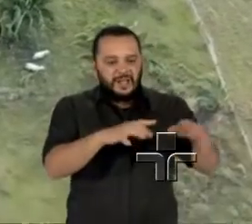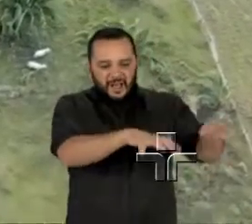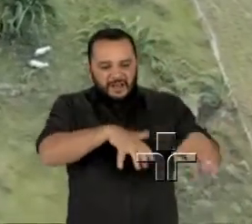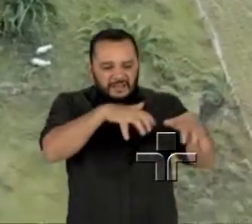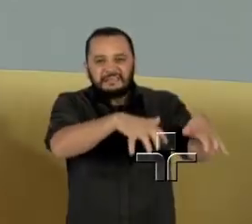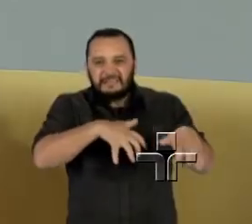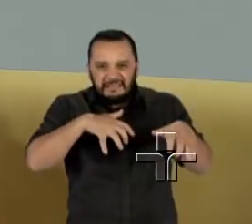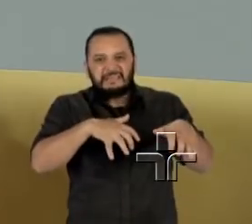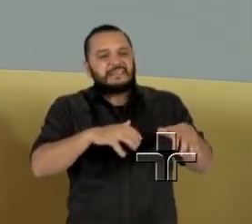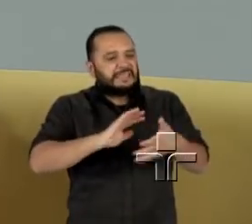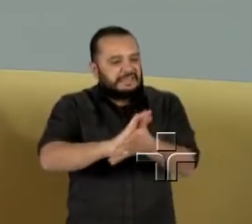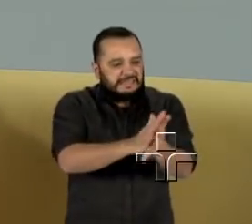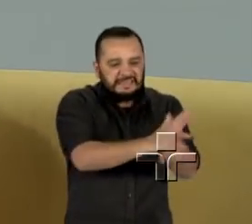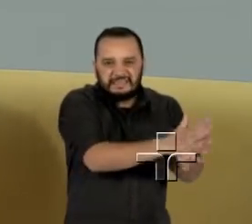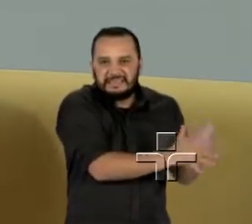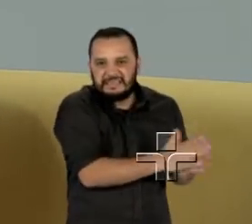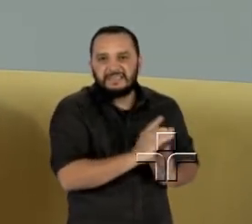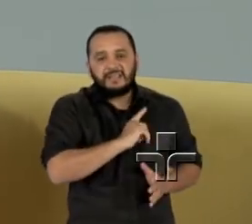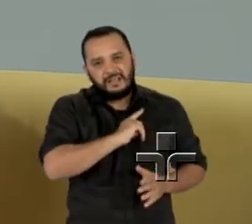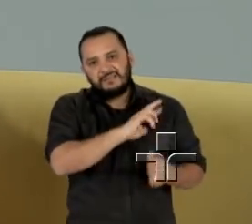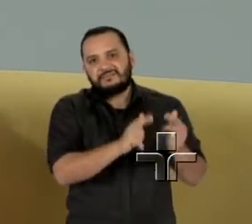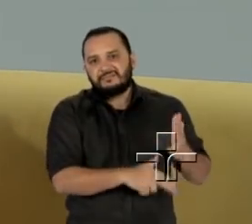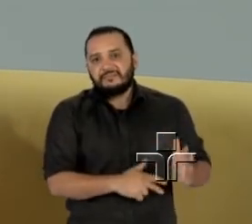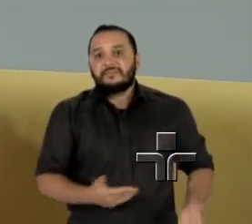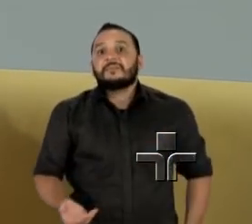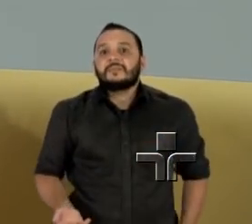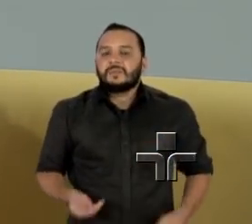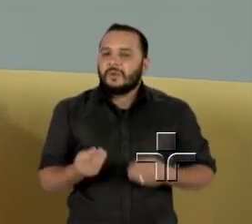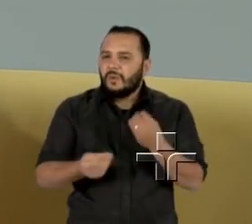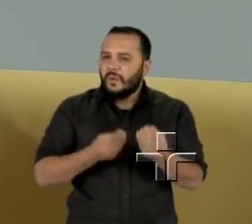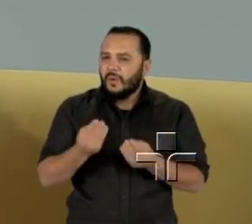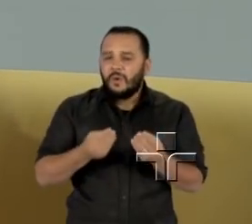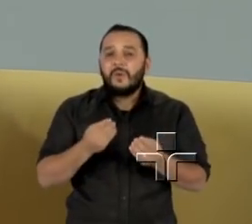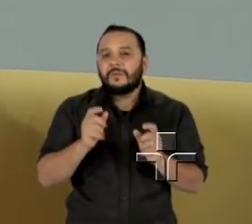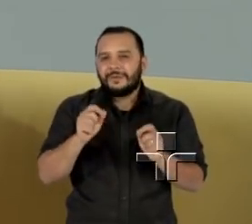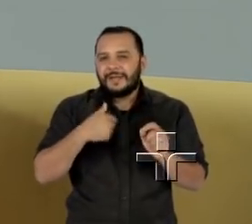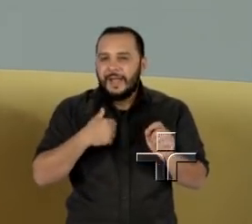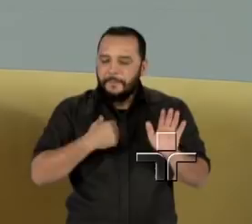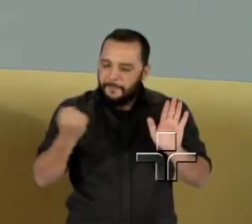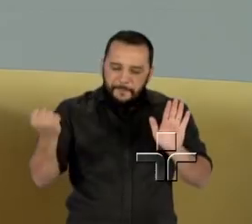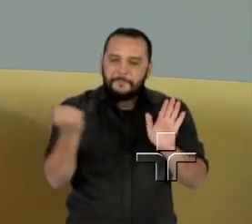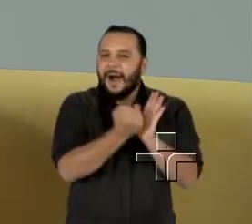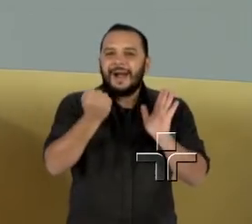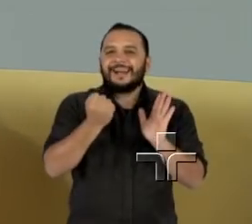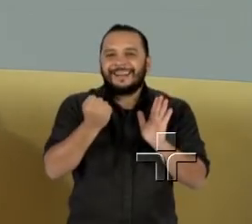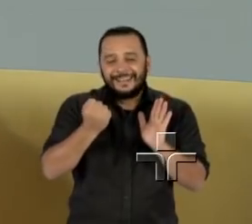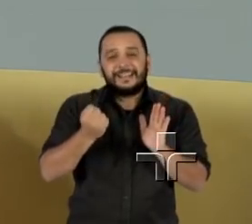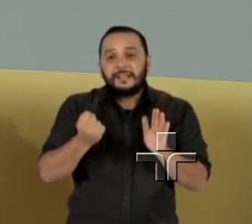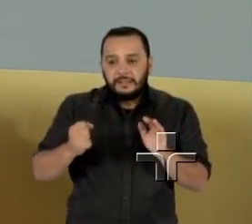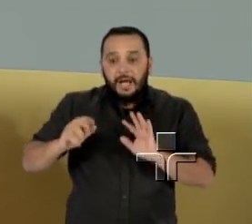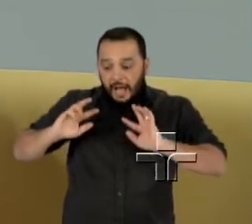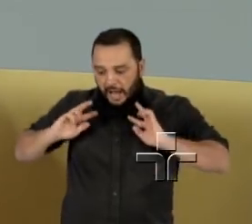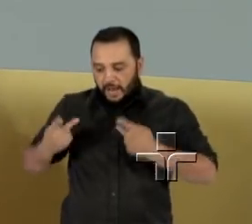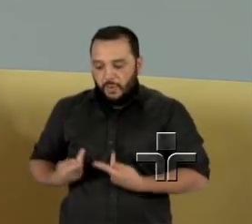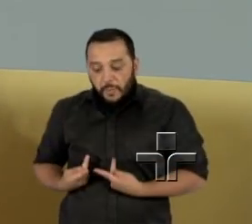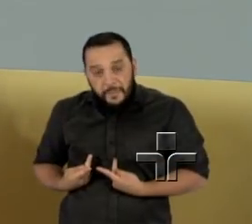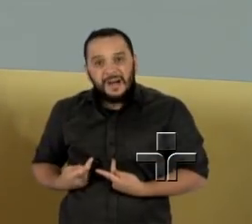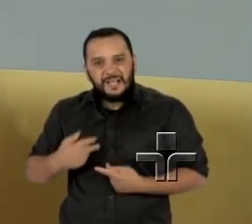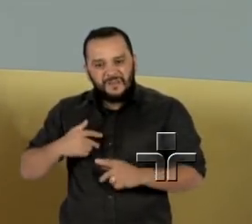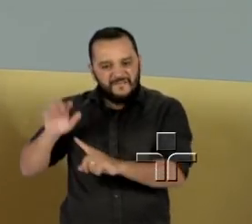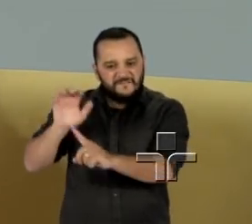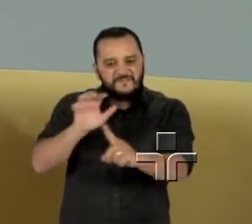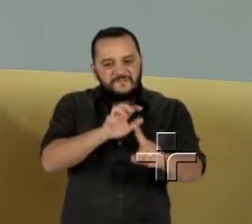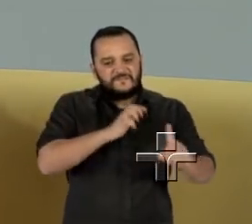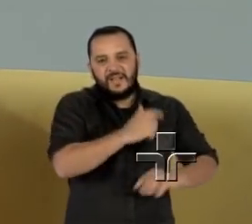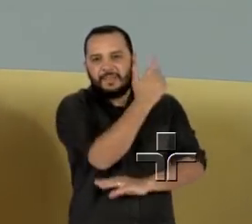Legal. Qual é a marca que a natureza, que a atividade humana deixa na natureza nos locais por onde passa?